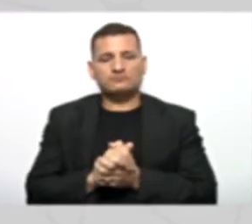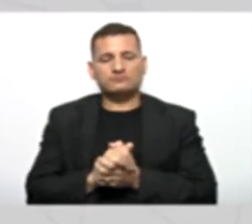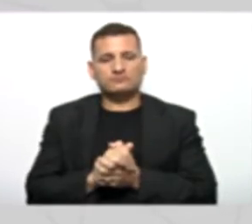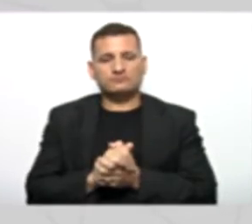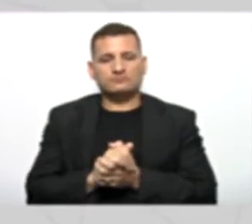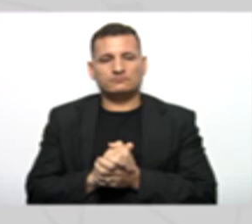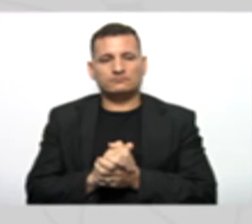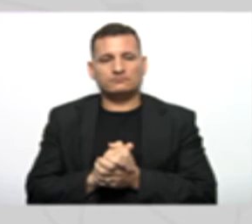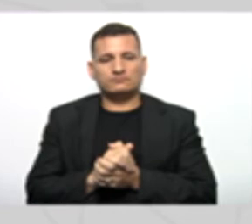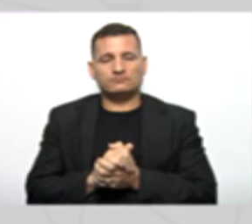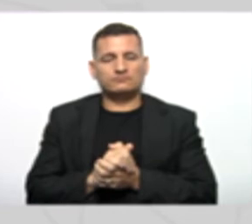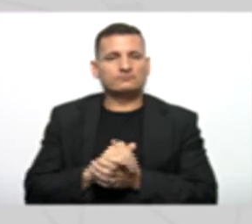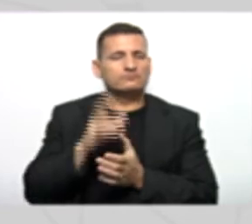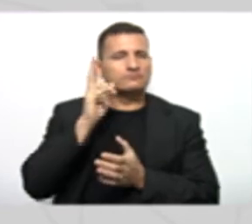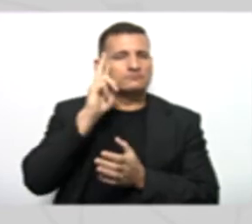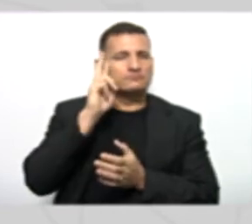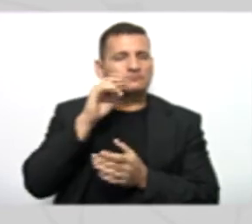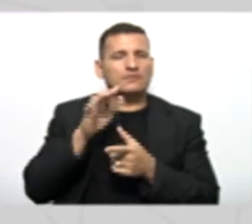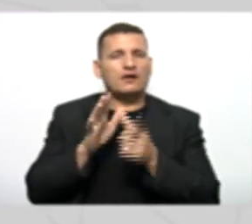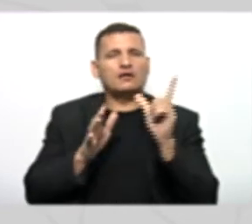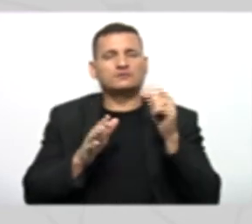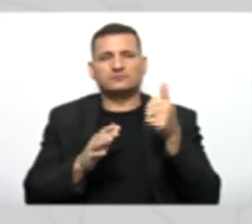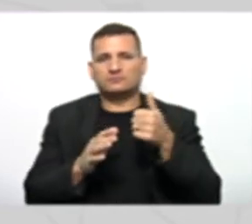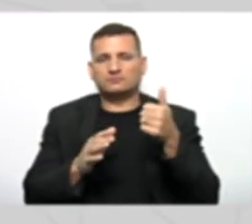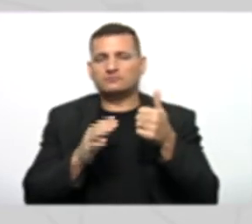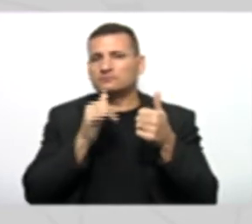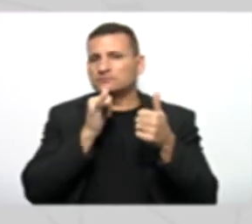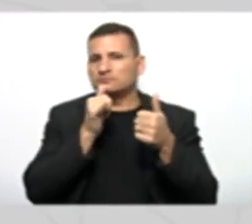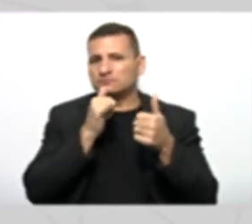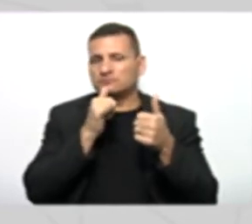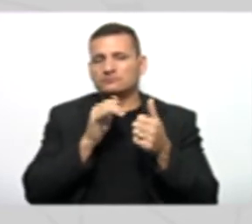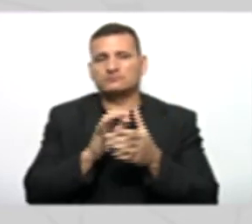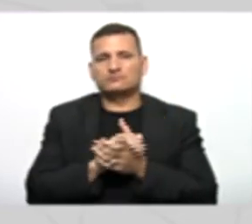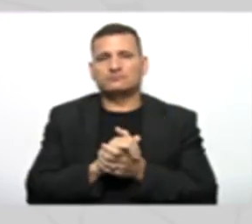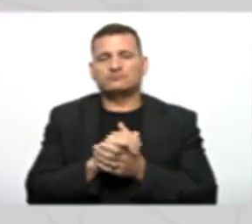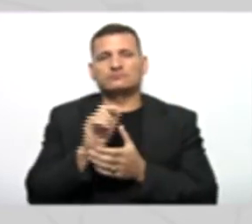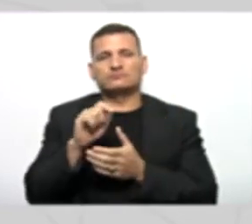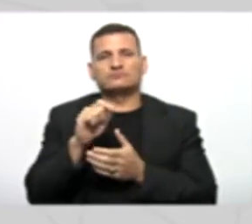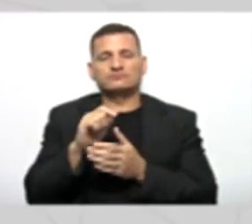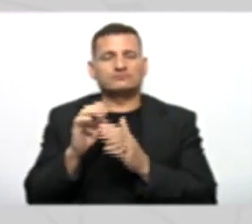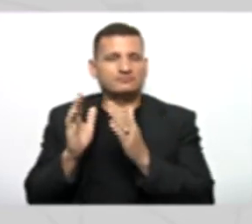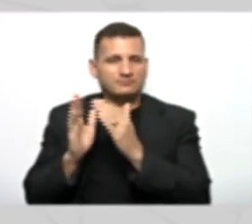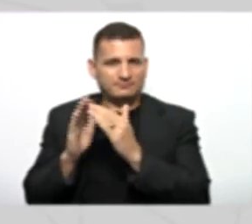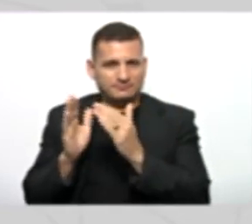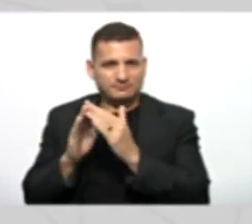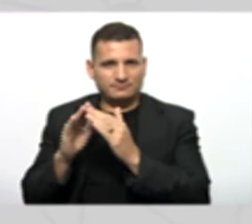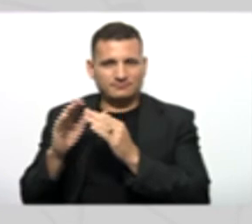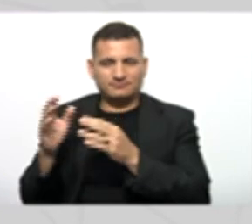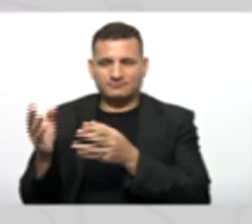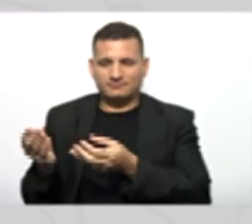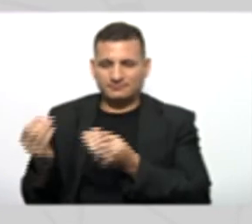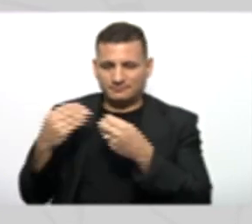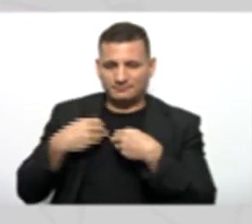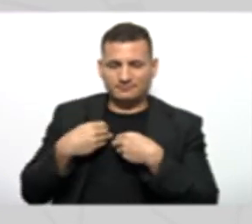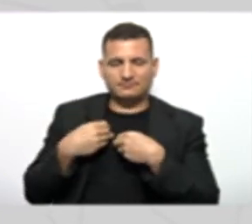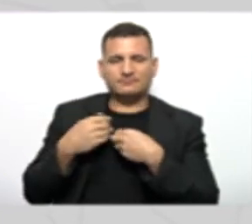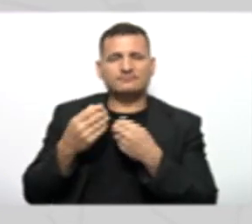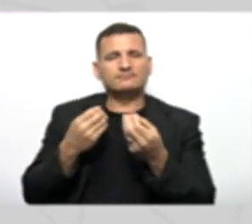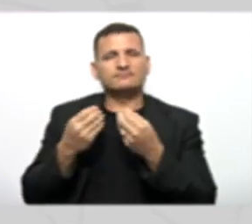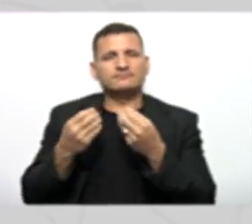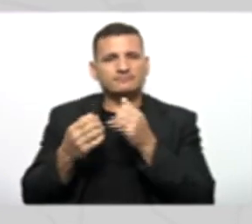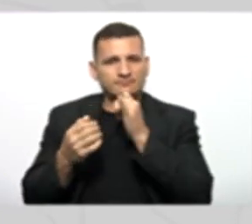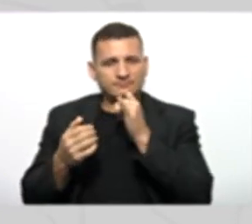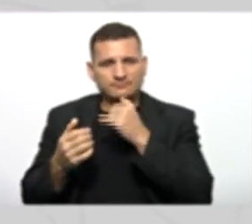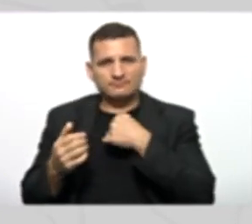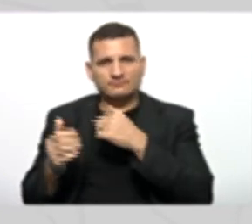Primeiro exemplo Falando da herança Quando recebeu A casa De herança Então quer dizer Que seria como assim Eu recebi De